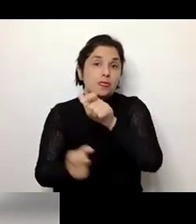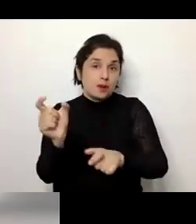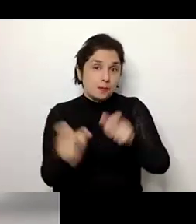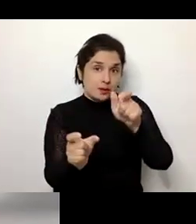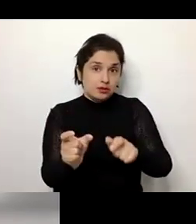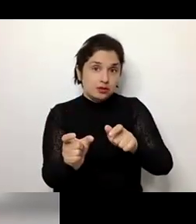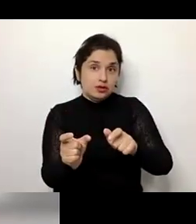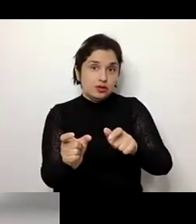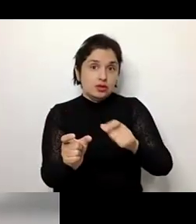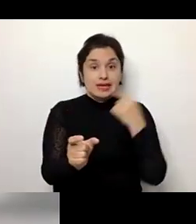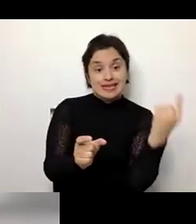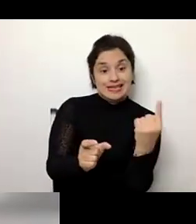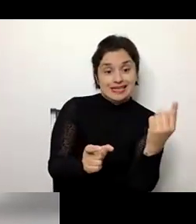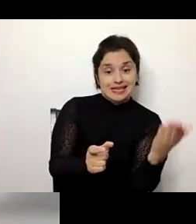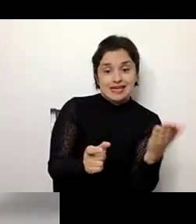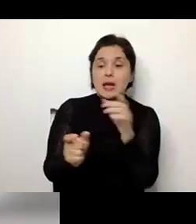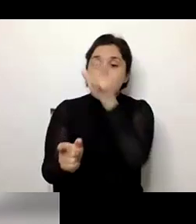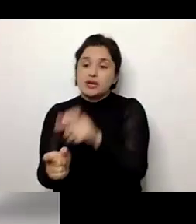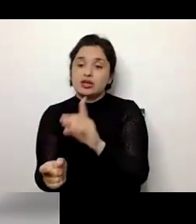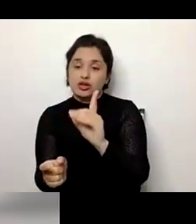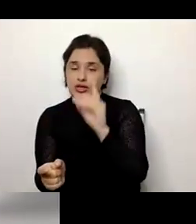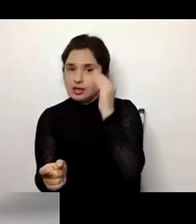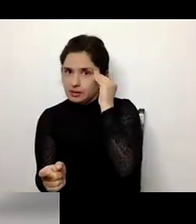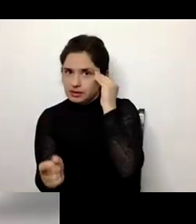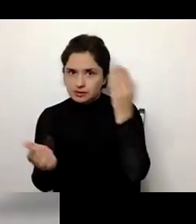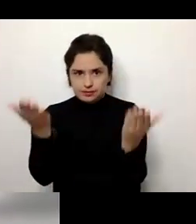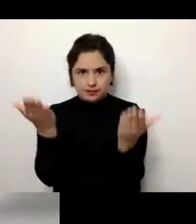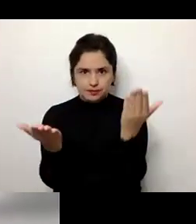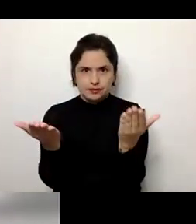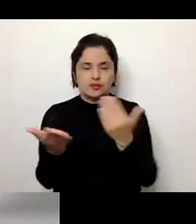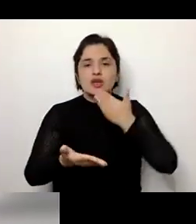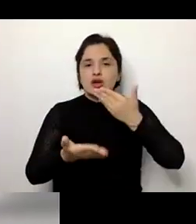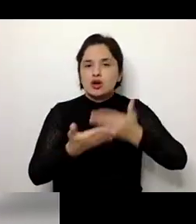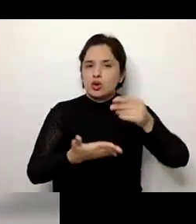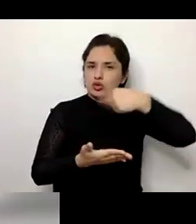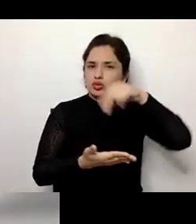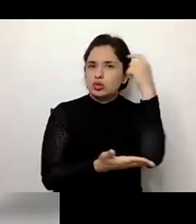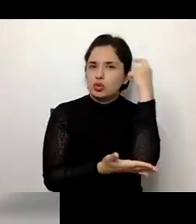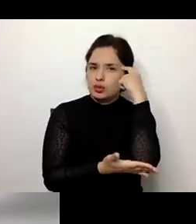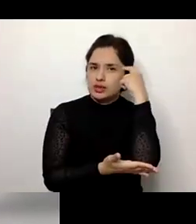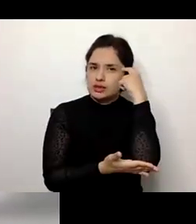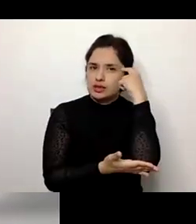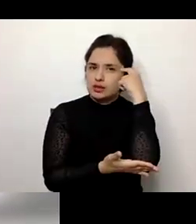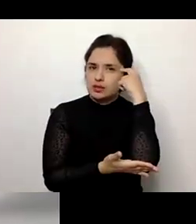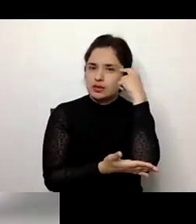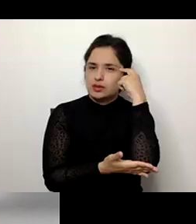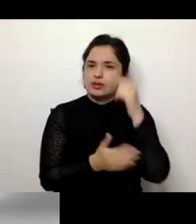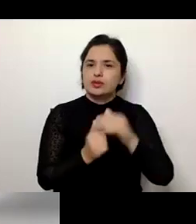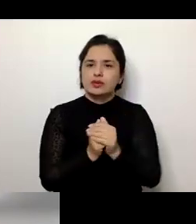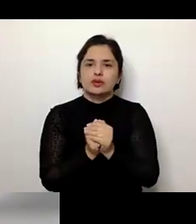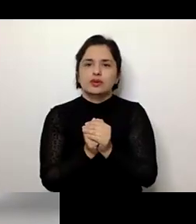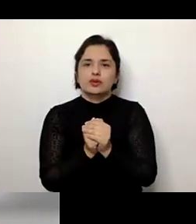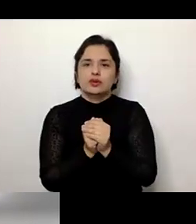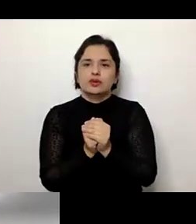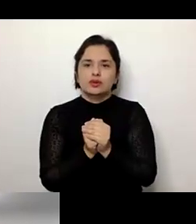no geral, e das pessoas com deficiência. Quando nós pensamos na ação, no fazer